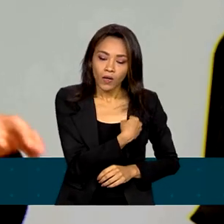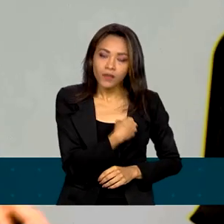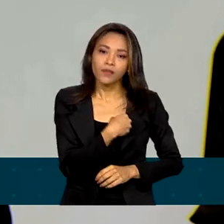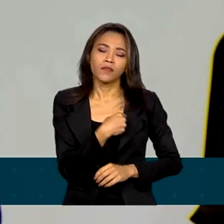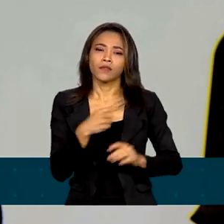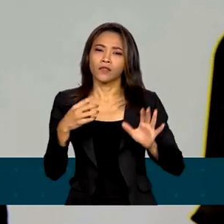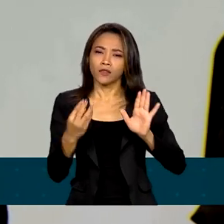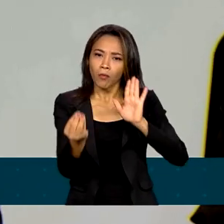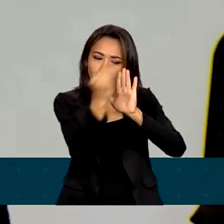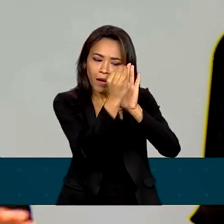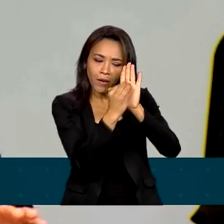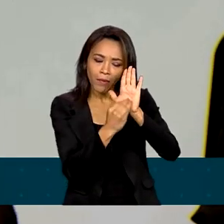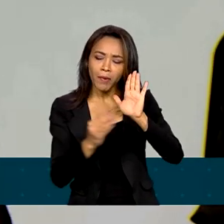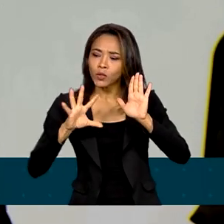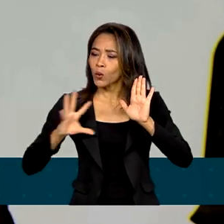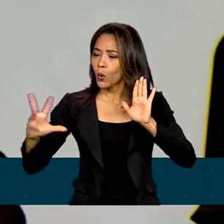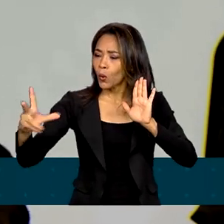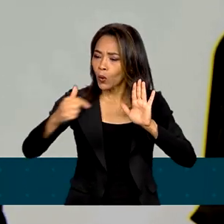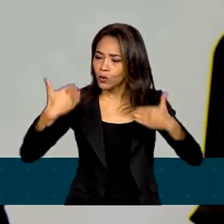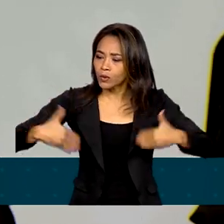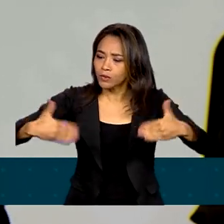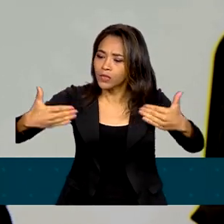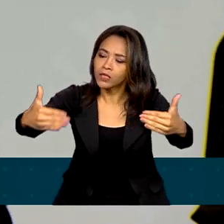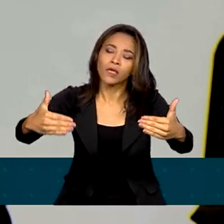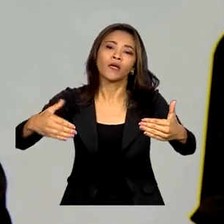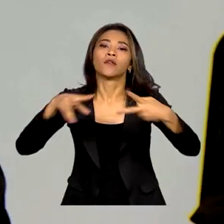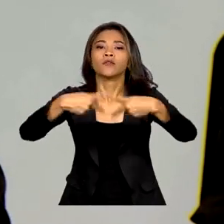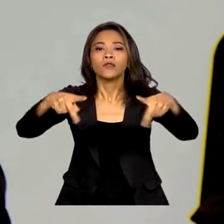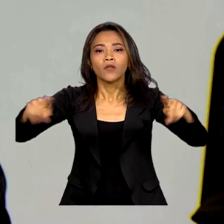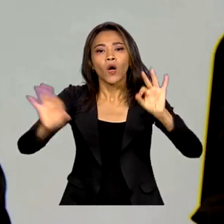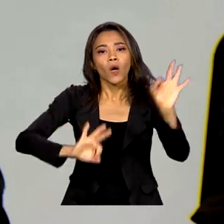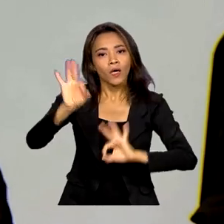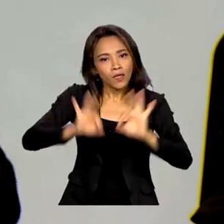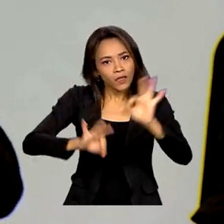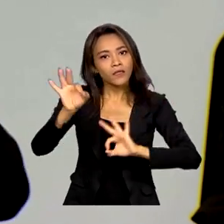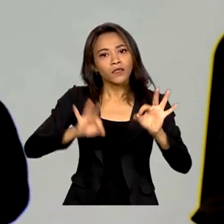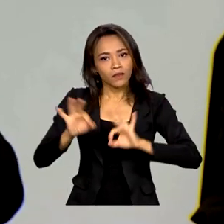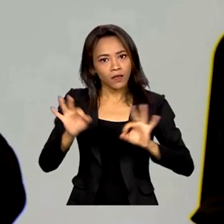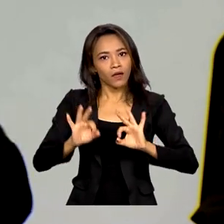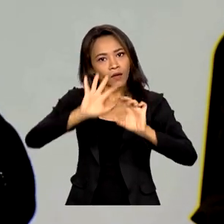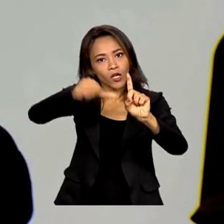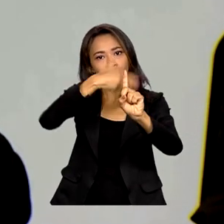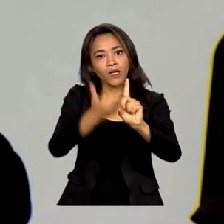os órgãos do Ministério fizeram agenda relativa ao mês da mulher, todos sem exceção.